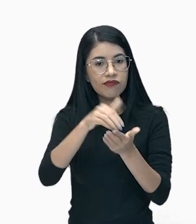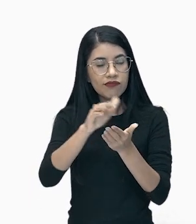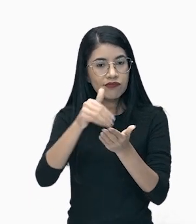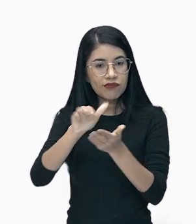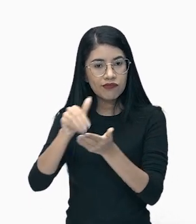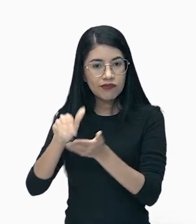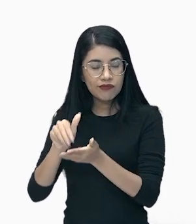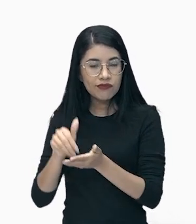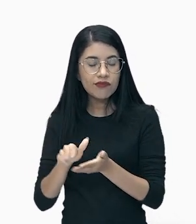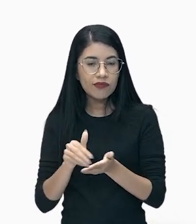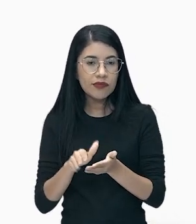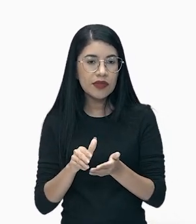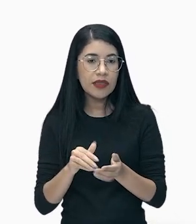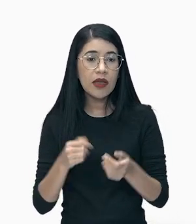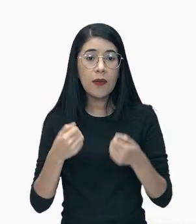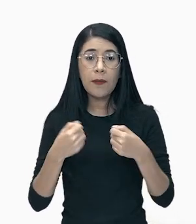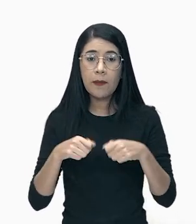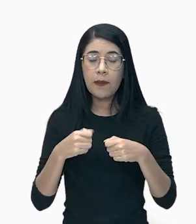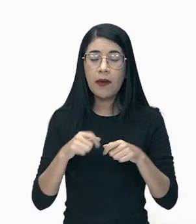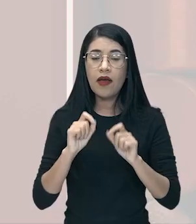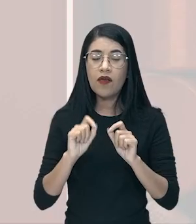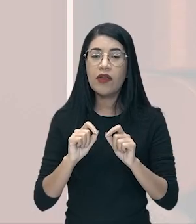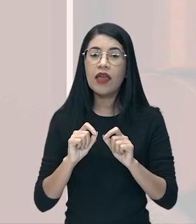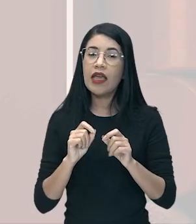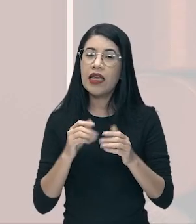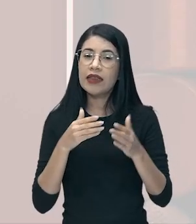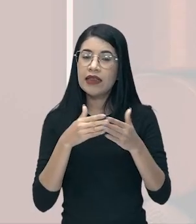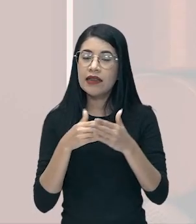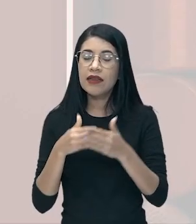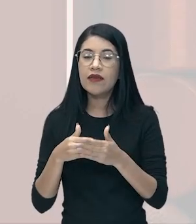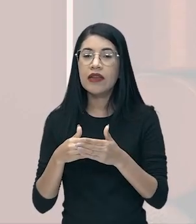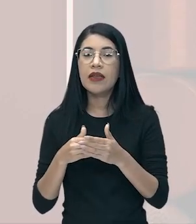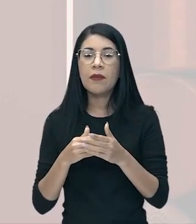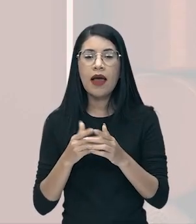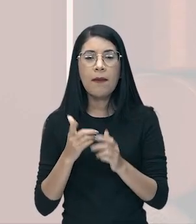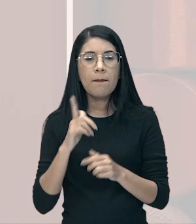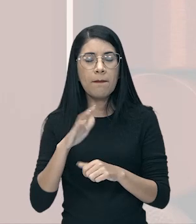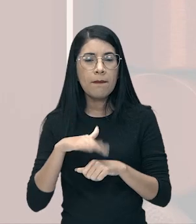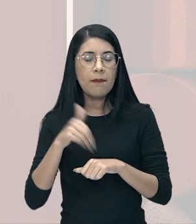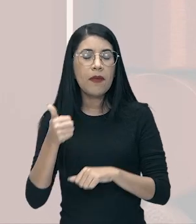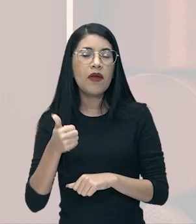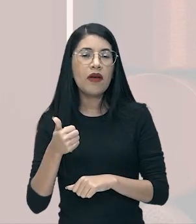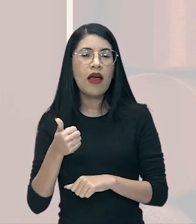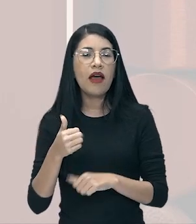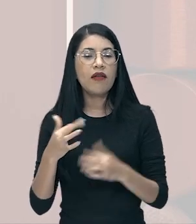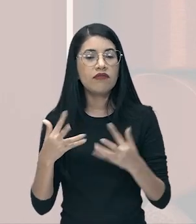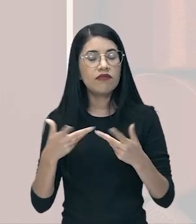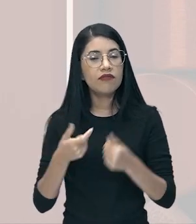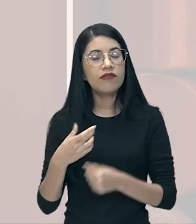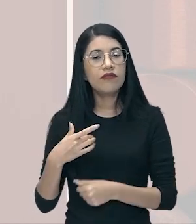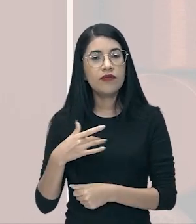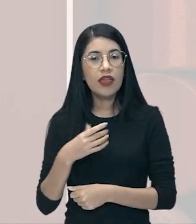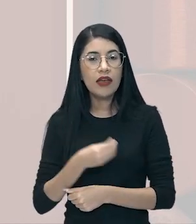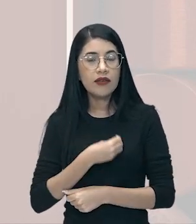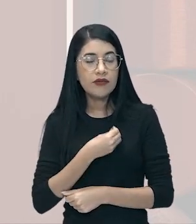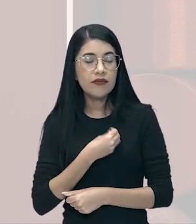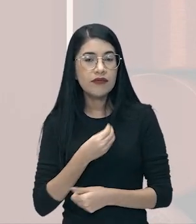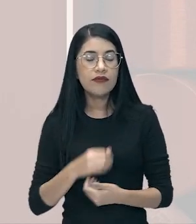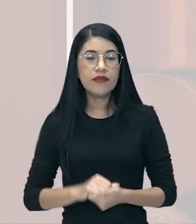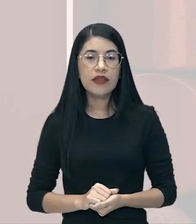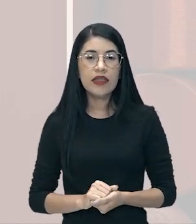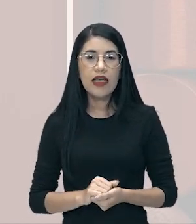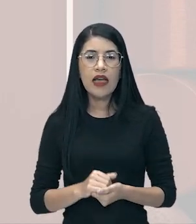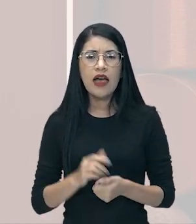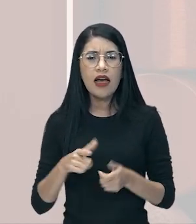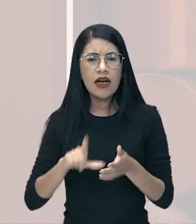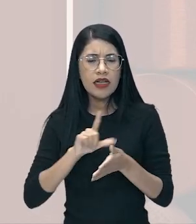o Estado devia fazer alguma coisa para garantir ali a qualidade de vida. Naquele momento era comum, galera, nos Estados Unidos, filas e